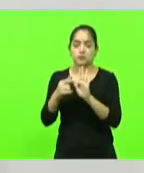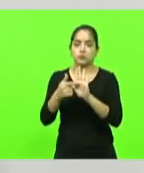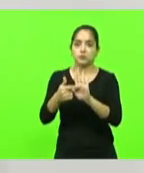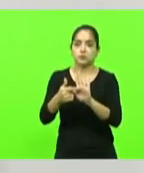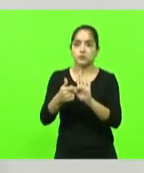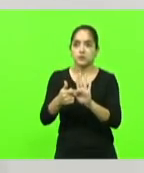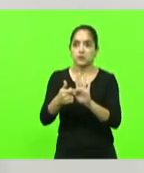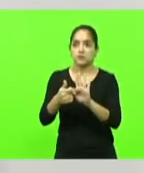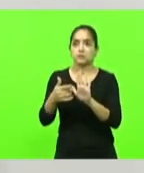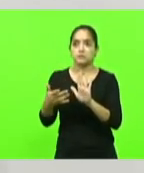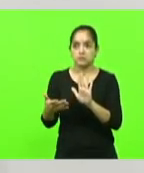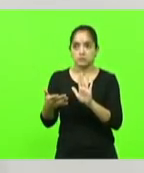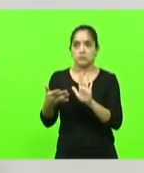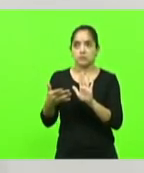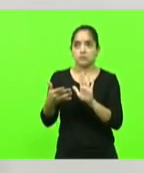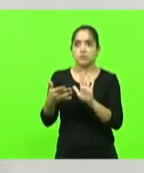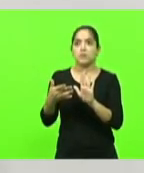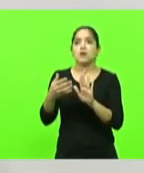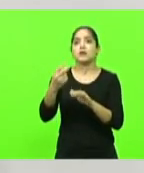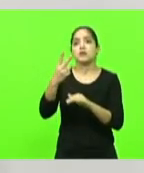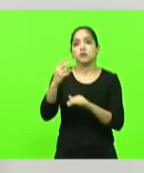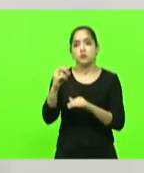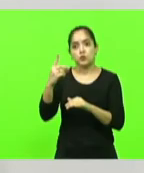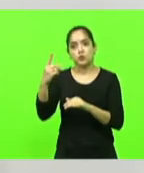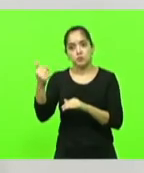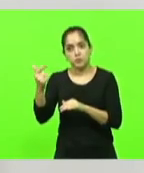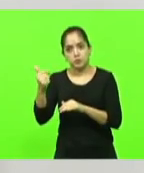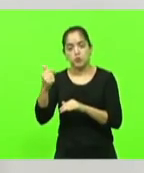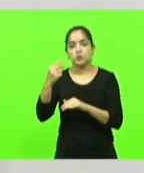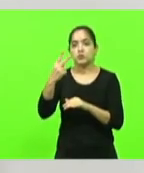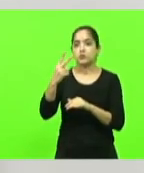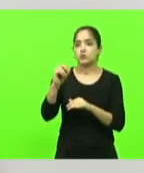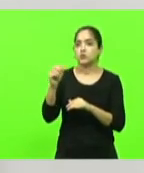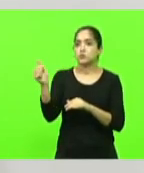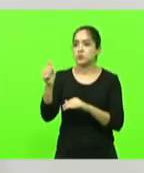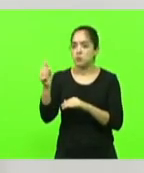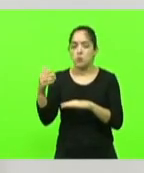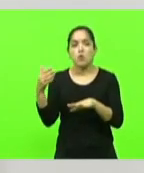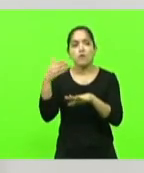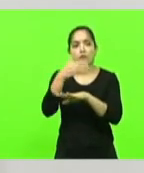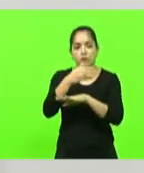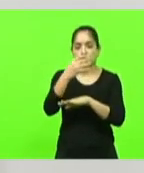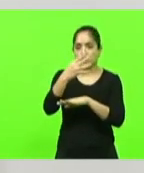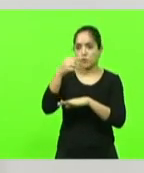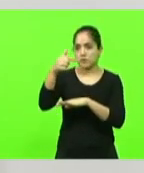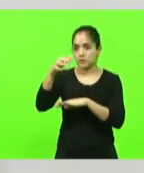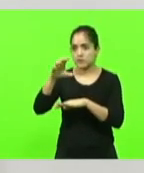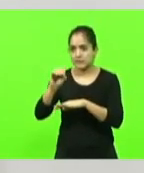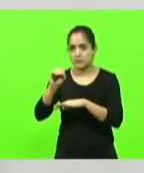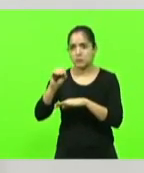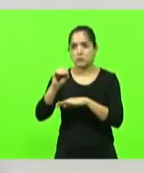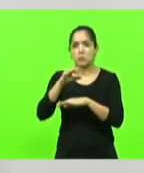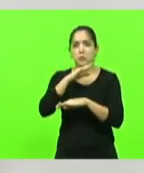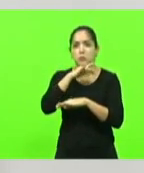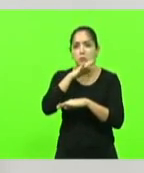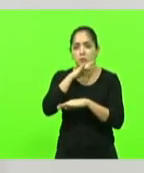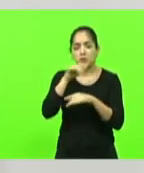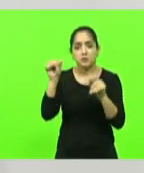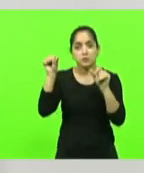eu transitei por ela em 2012 2011 passei pela 470 já era ruim que é um inferno